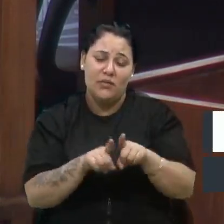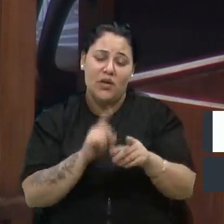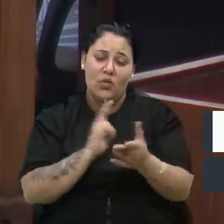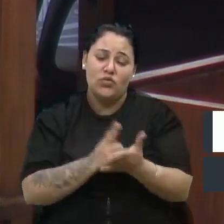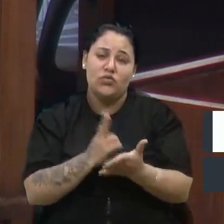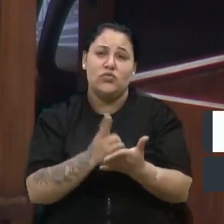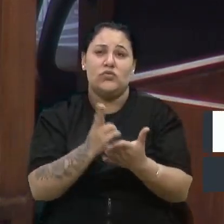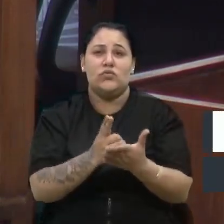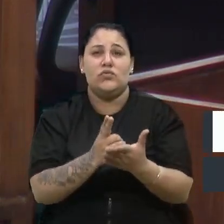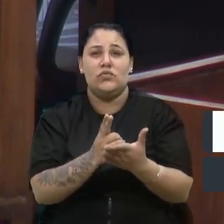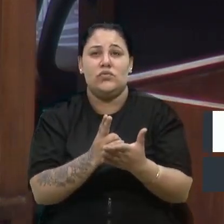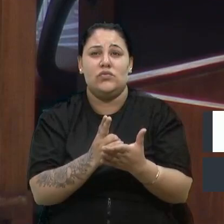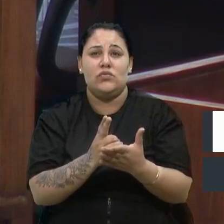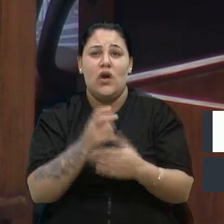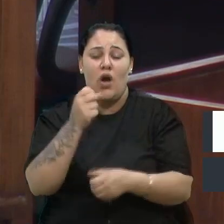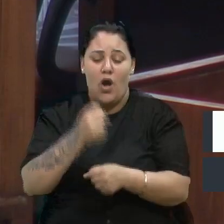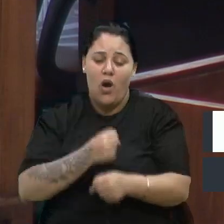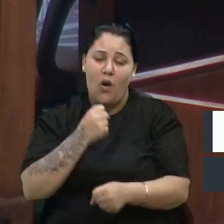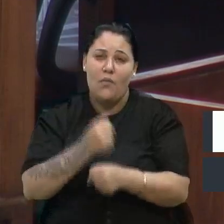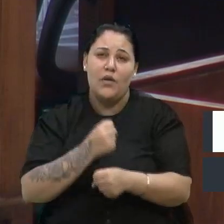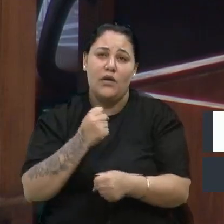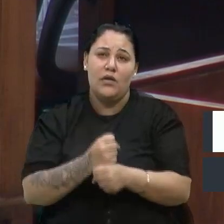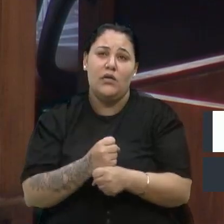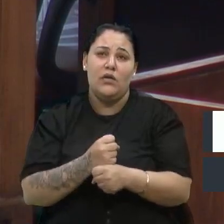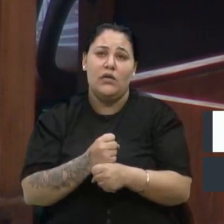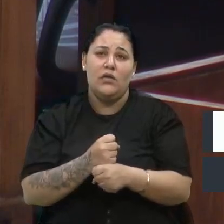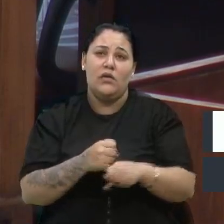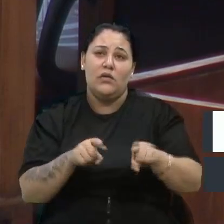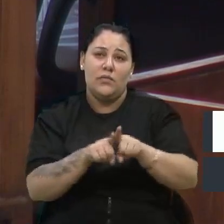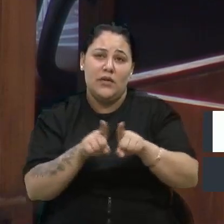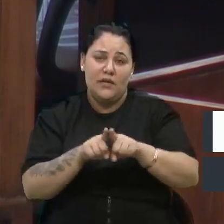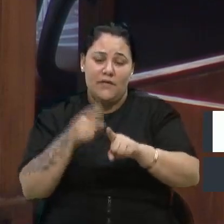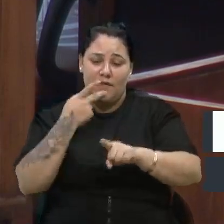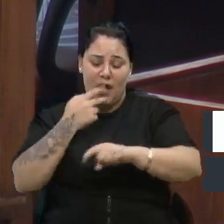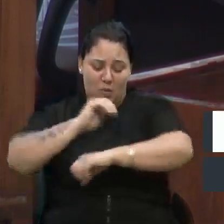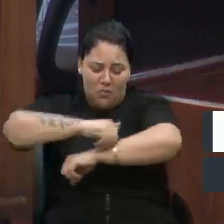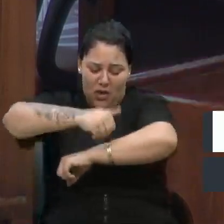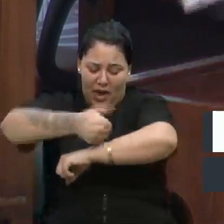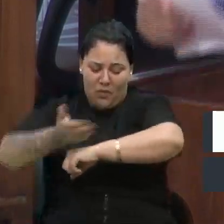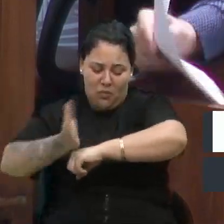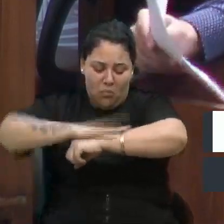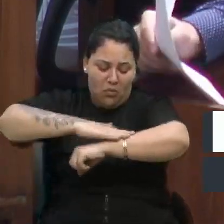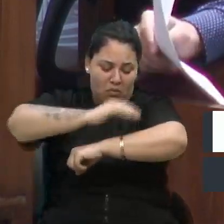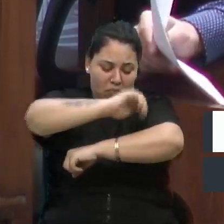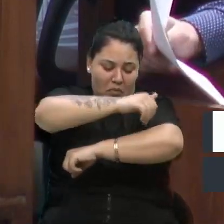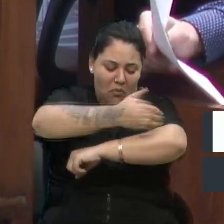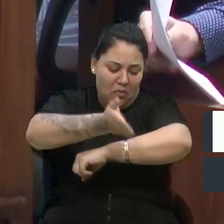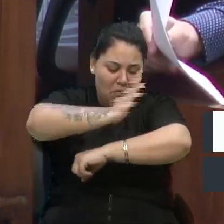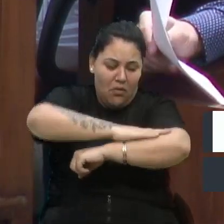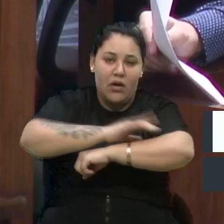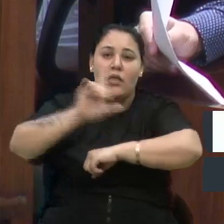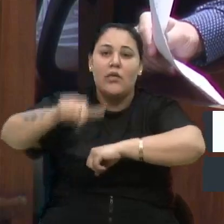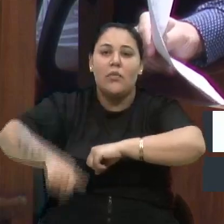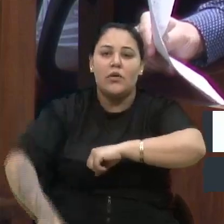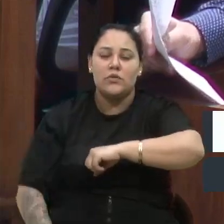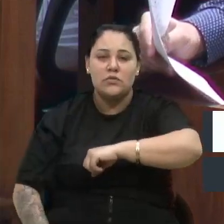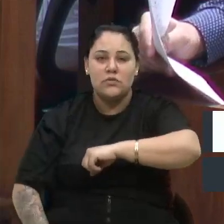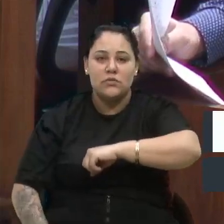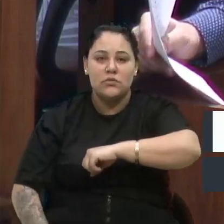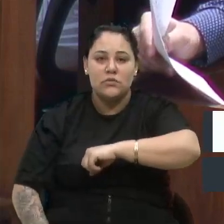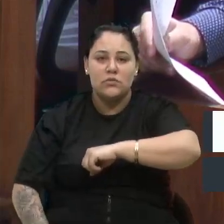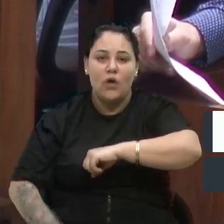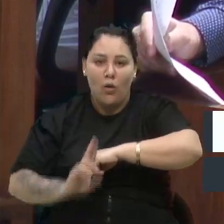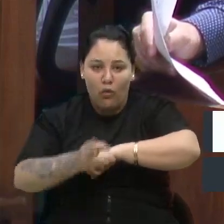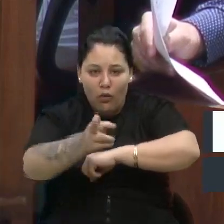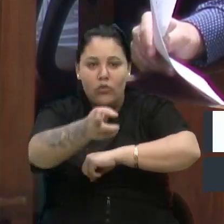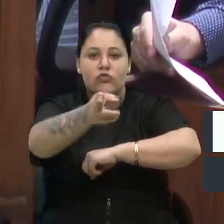do obras de estapa, o buraco, vai lá resolver, o samar e o buraco fica aberto. Aí tem um problema